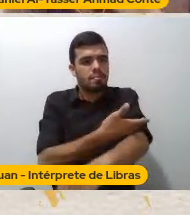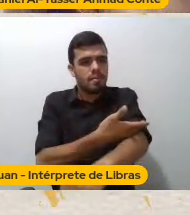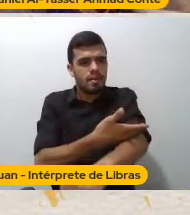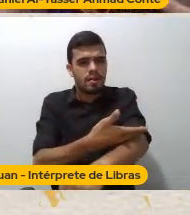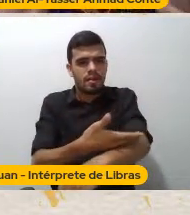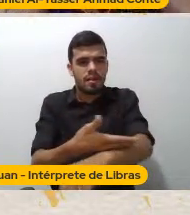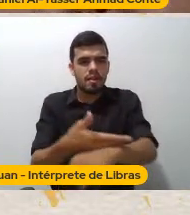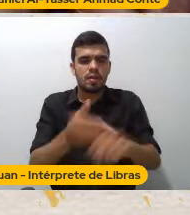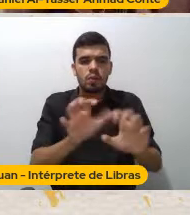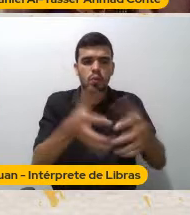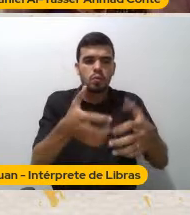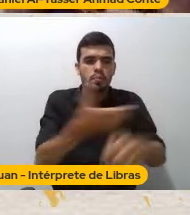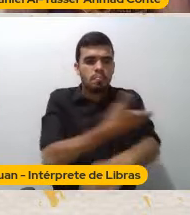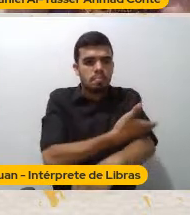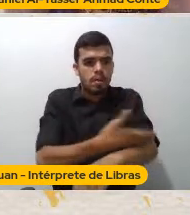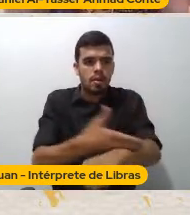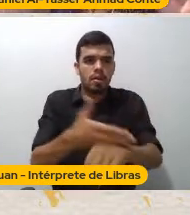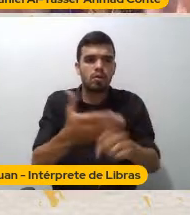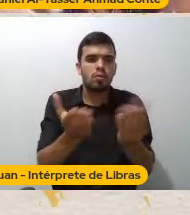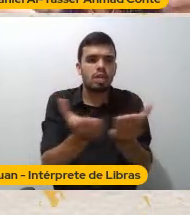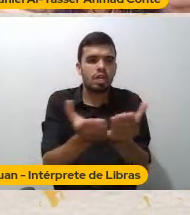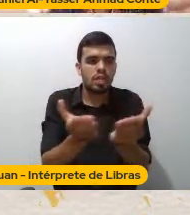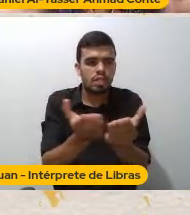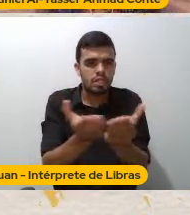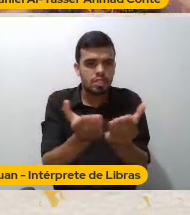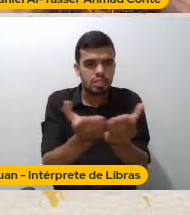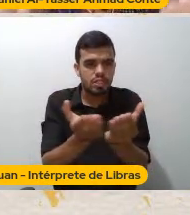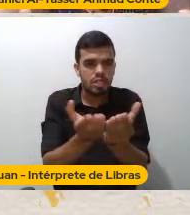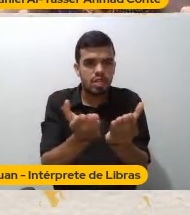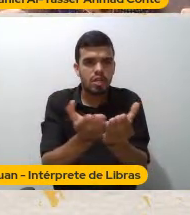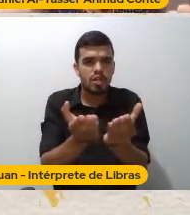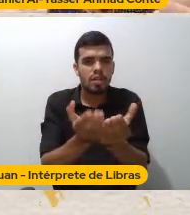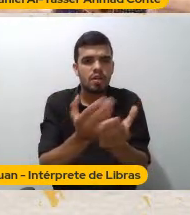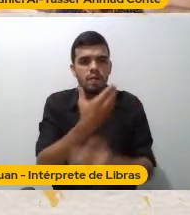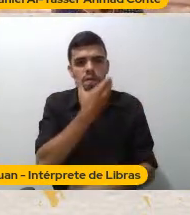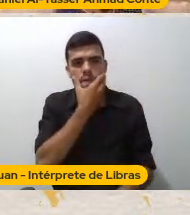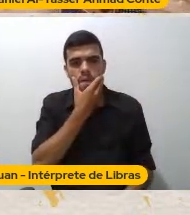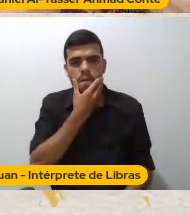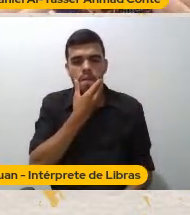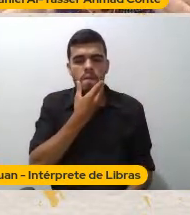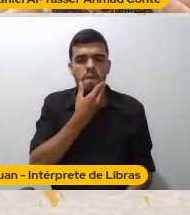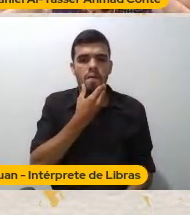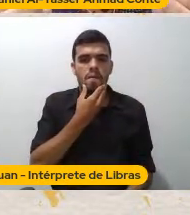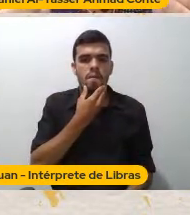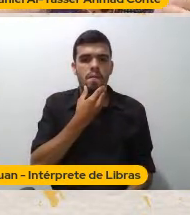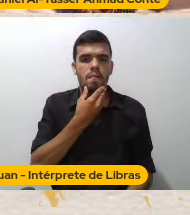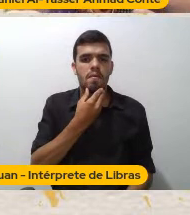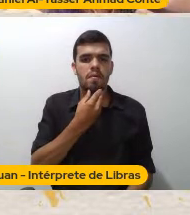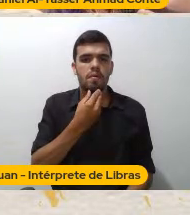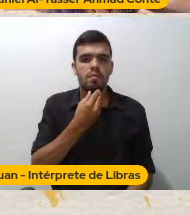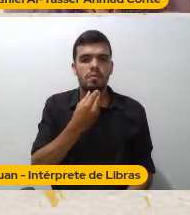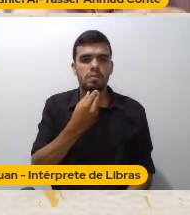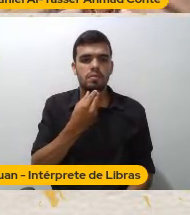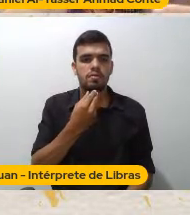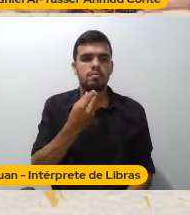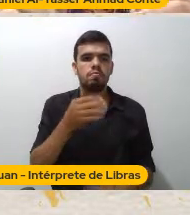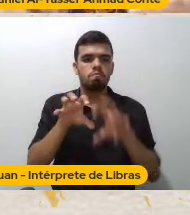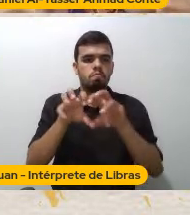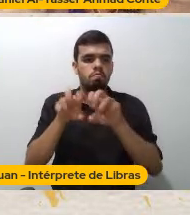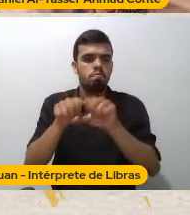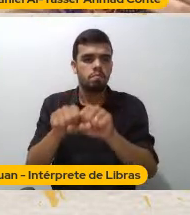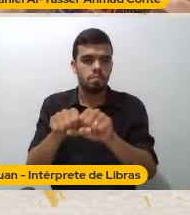cristão Do domínio heteronormativo É que nós encontramos É que nós encontramos Uma